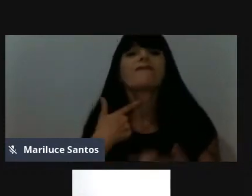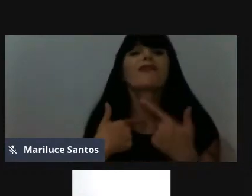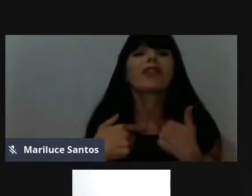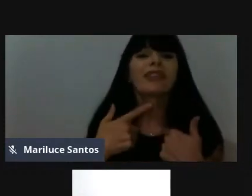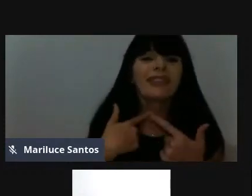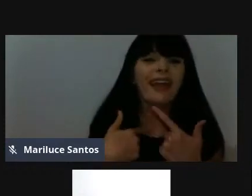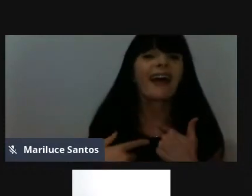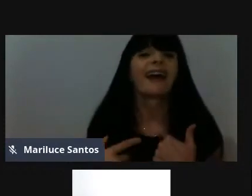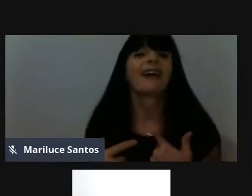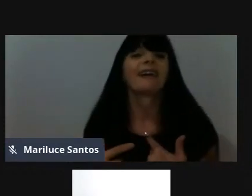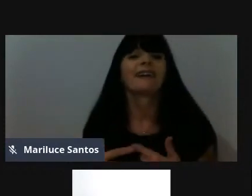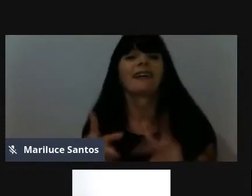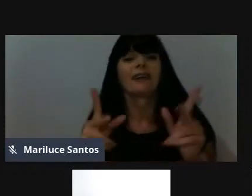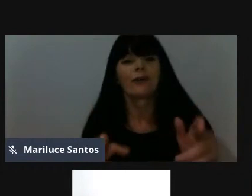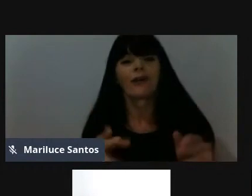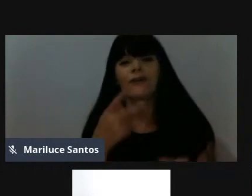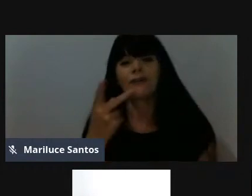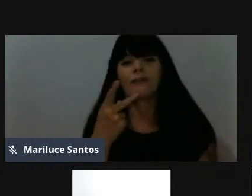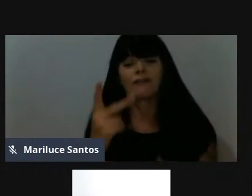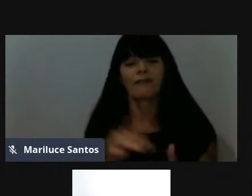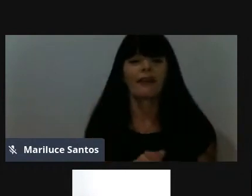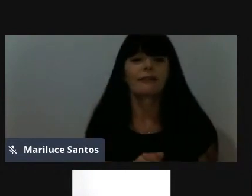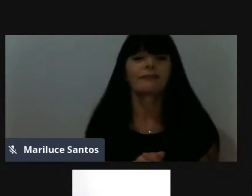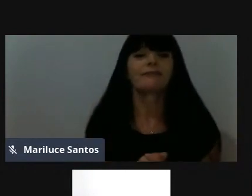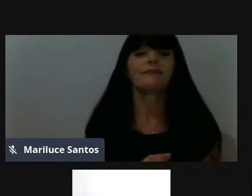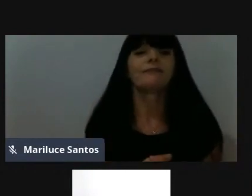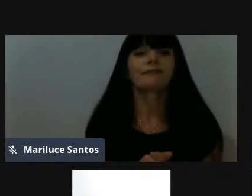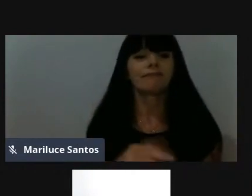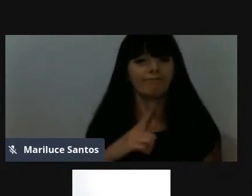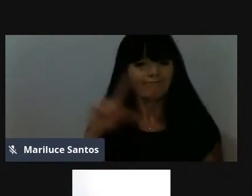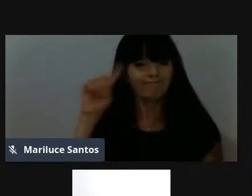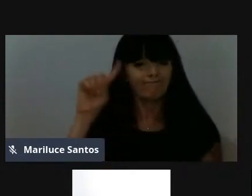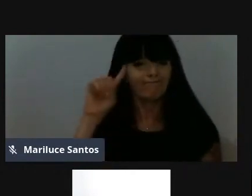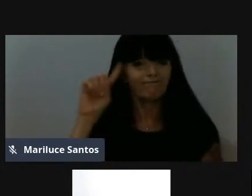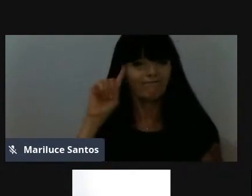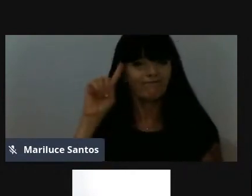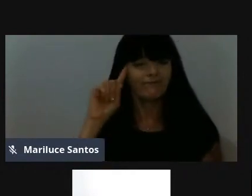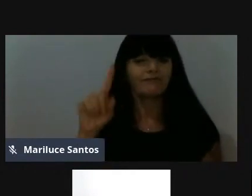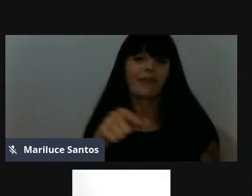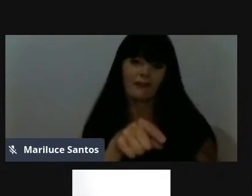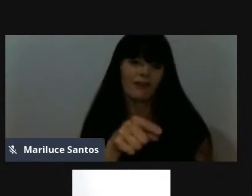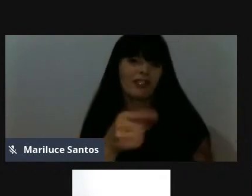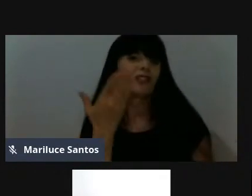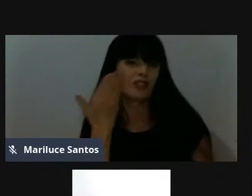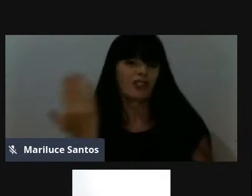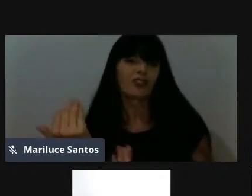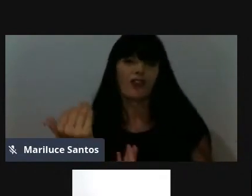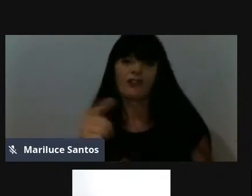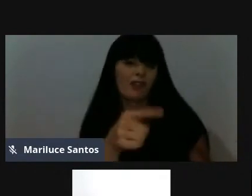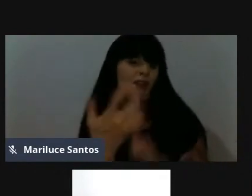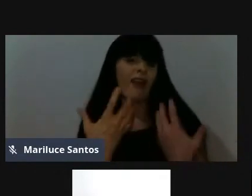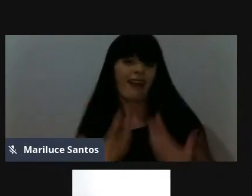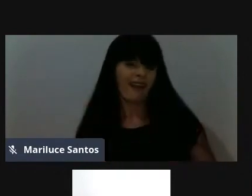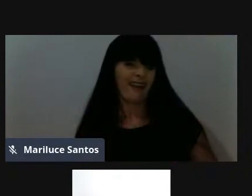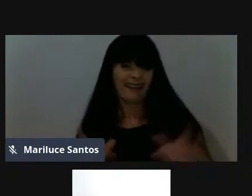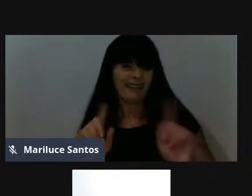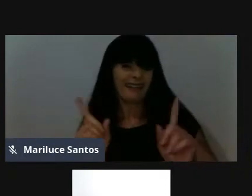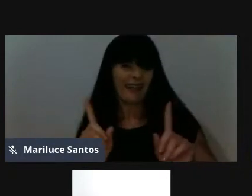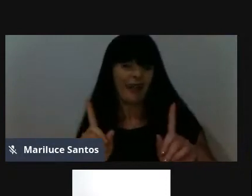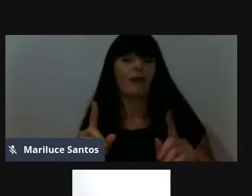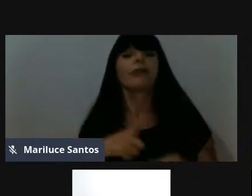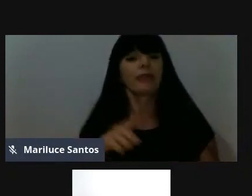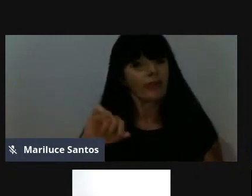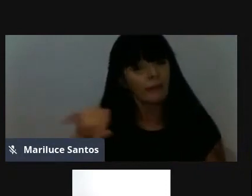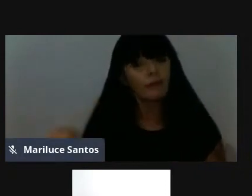como se diz, o pessoal chega lá, como eu tenho atendimento diário, é, não, você é jovem, você não cansa, então, a gente tem, tem, a gente tem que